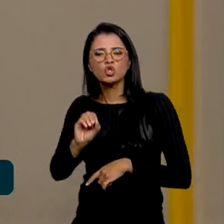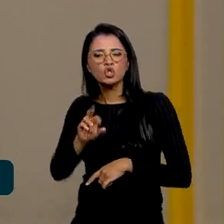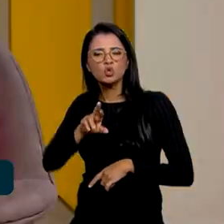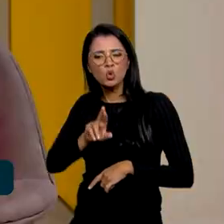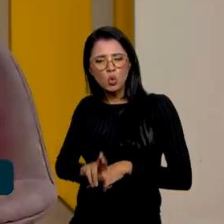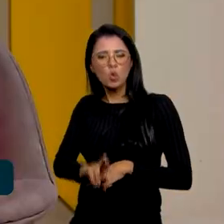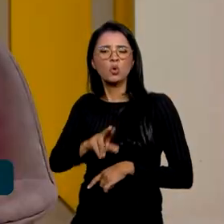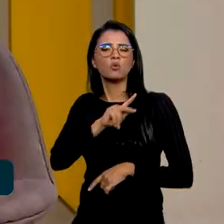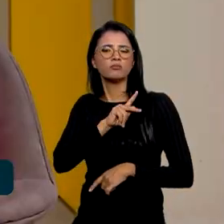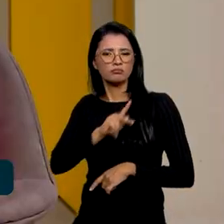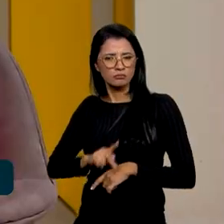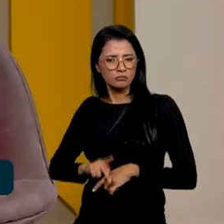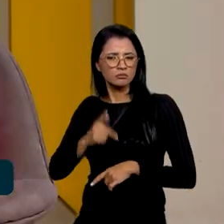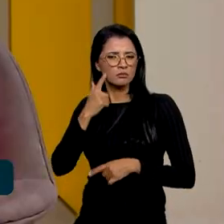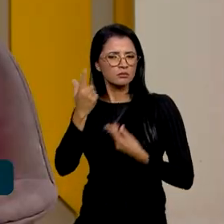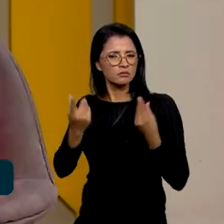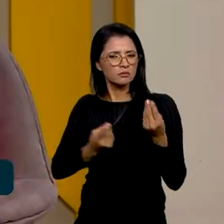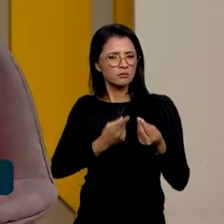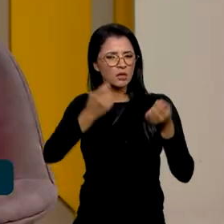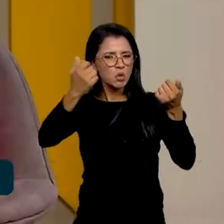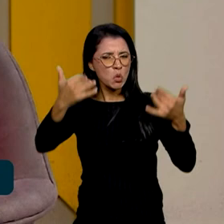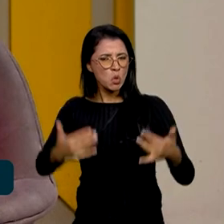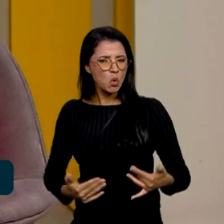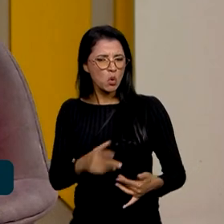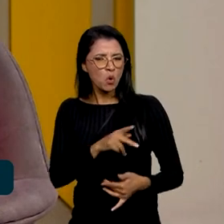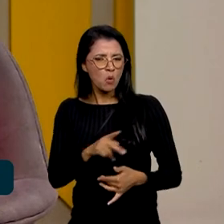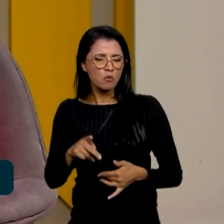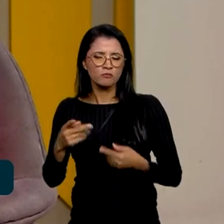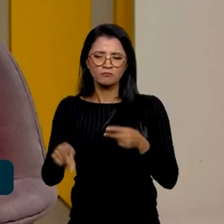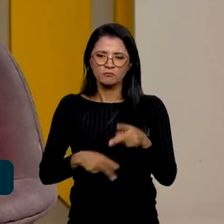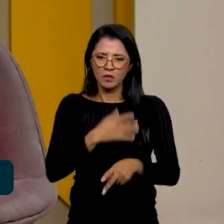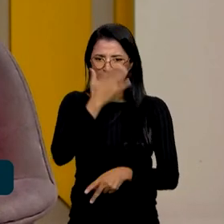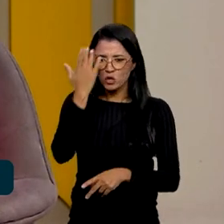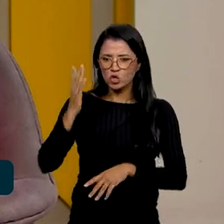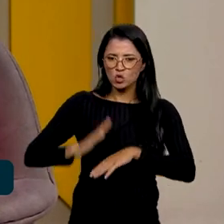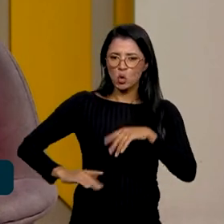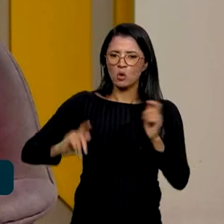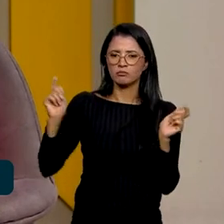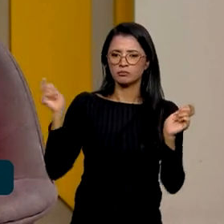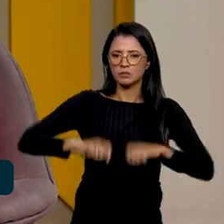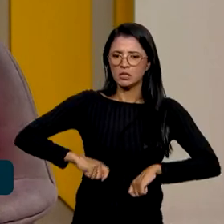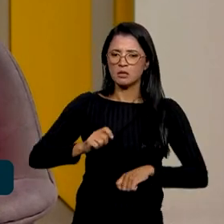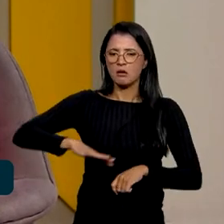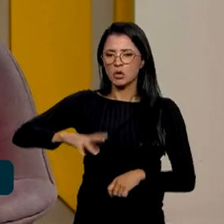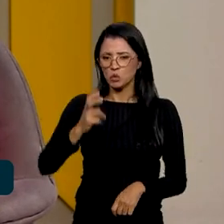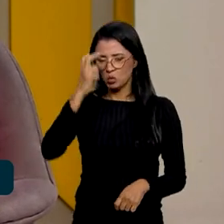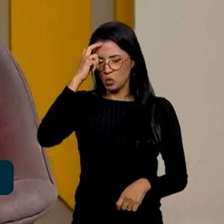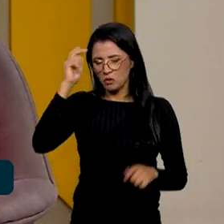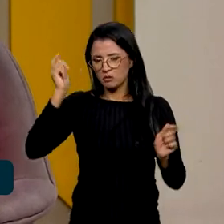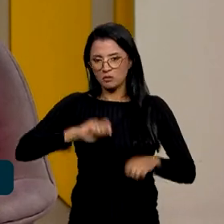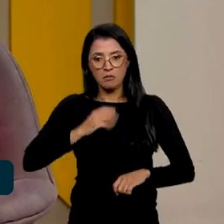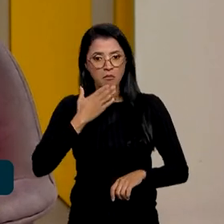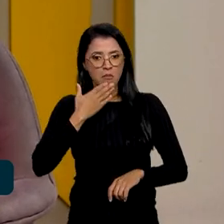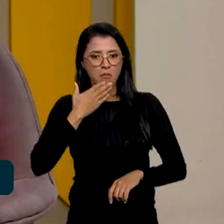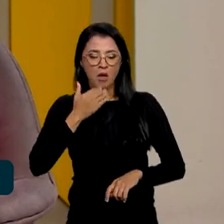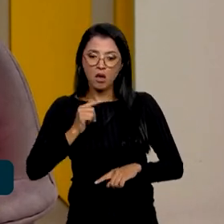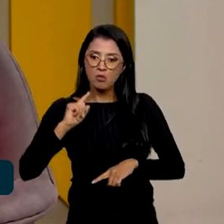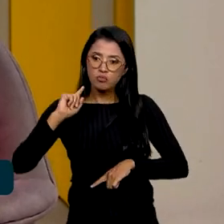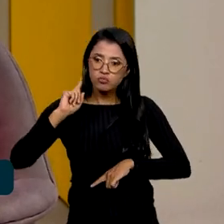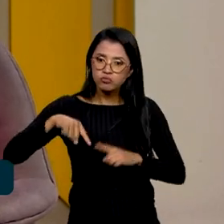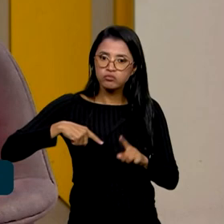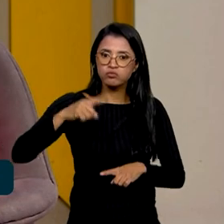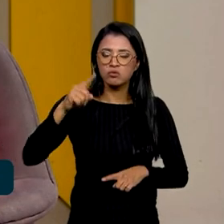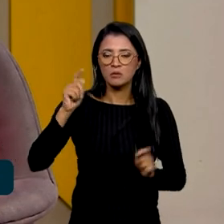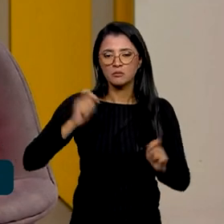Eu queria que a senhora comentasse sobre a importância de nós termos gestores capacitados na área da cultura, para que a cultura chegue cada vez mais longe, chegue